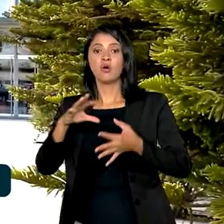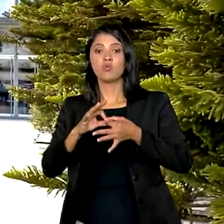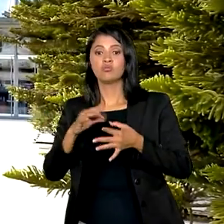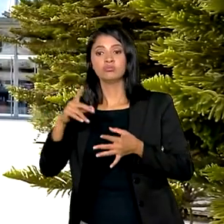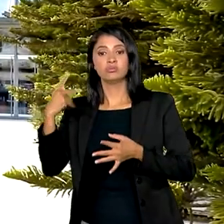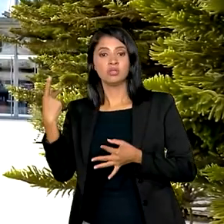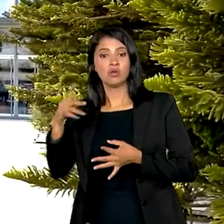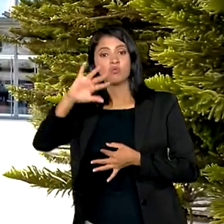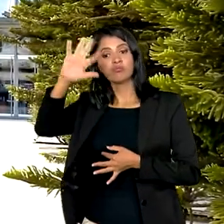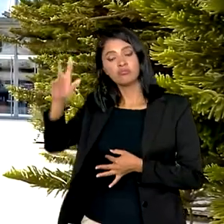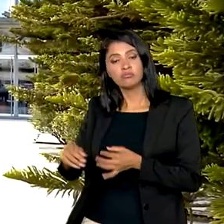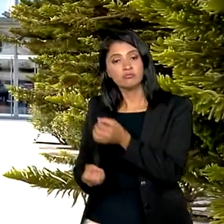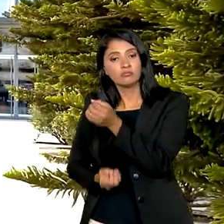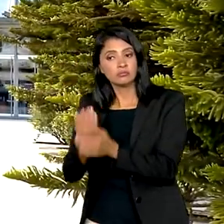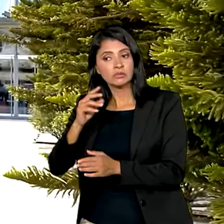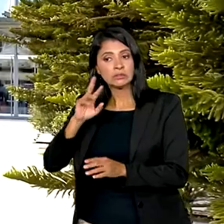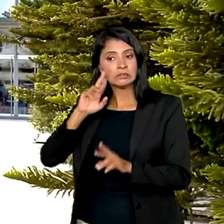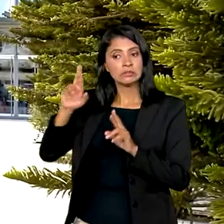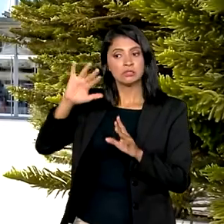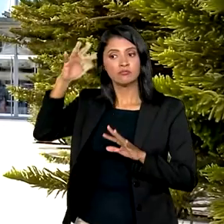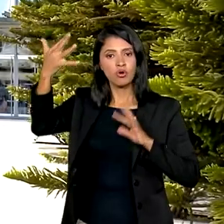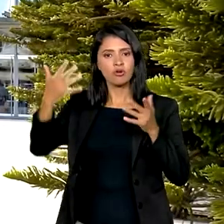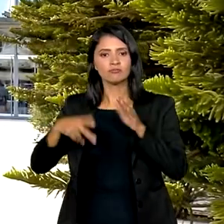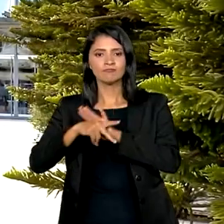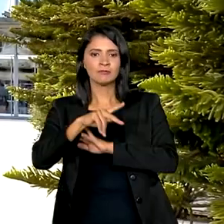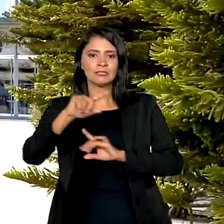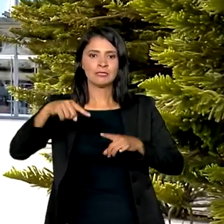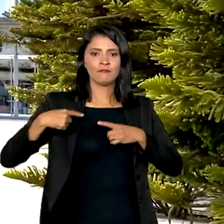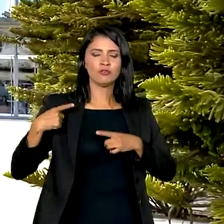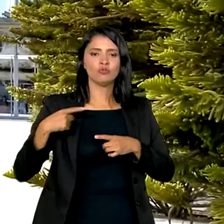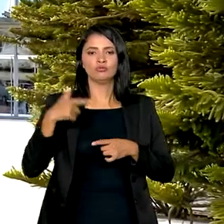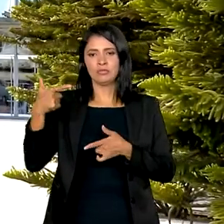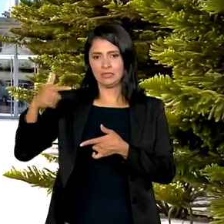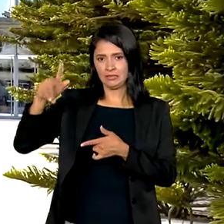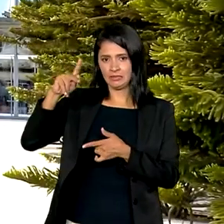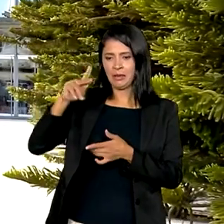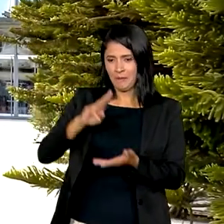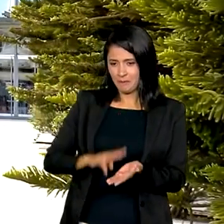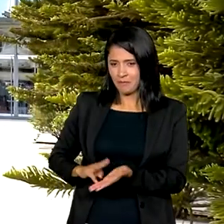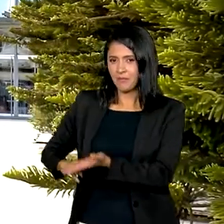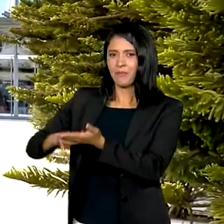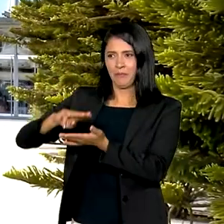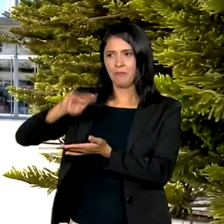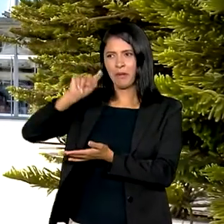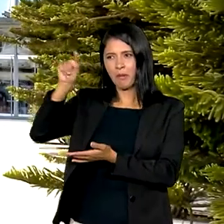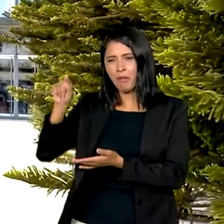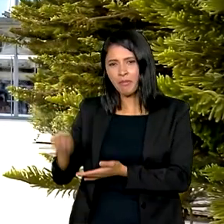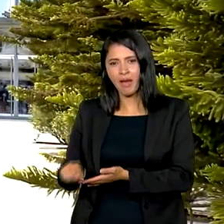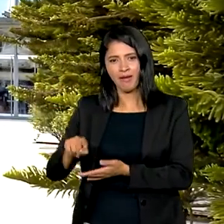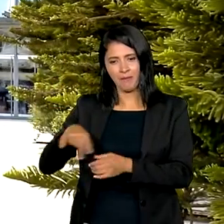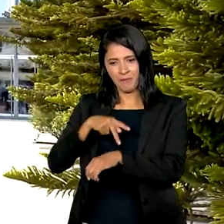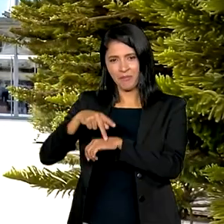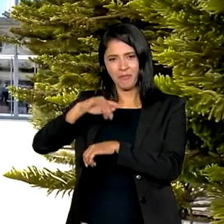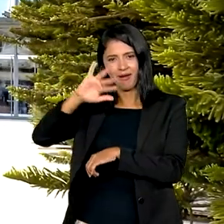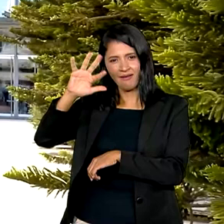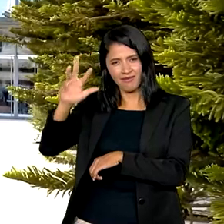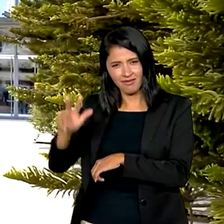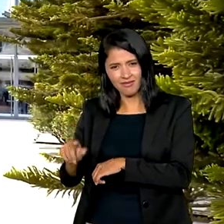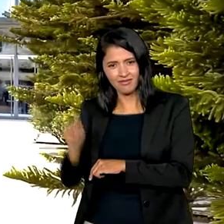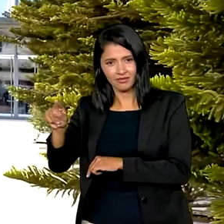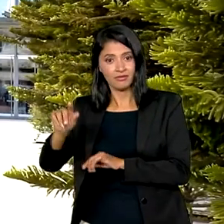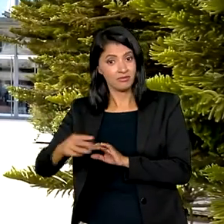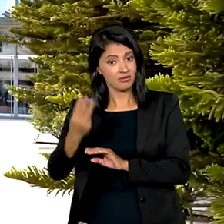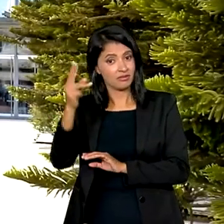construídas soluções para os desafios dos 55 países membros do continente. Esta é a terceira vez que o presidente Lula